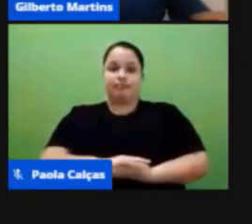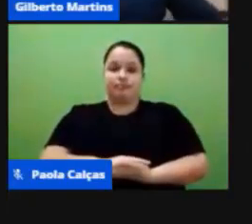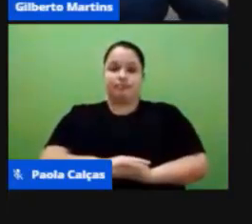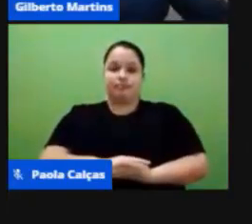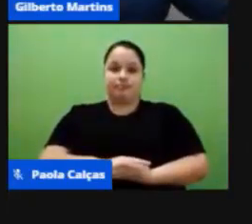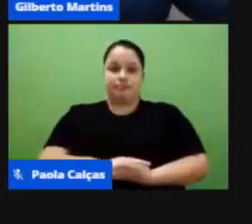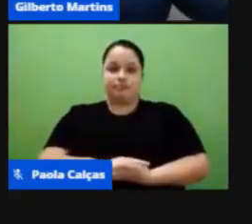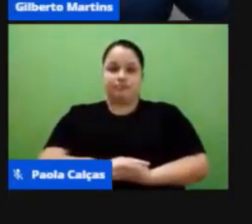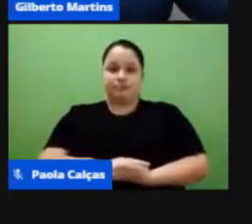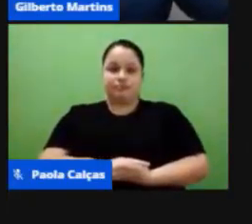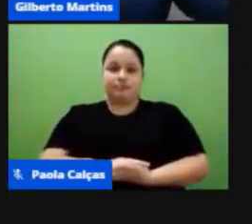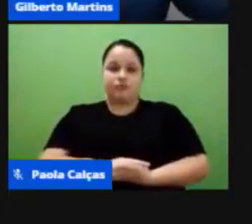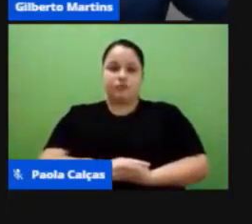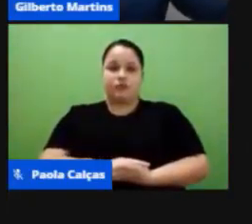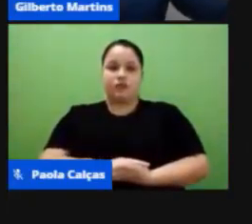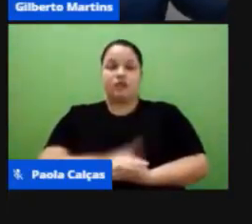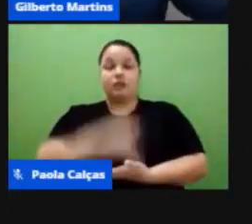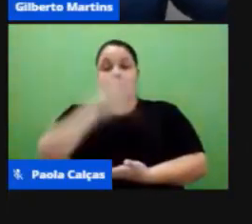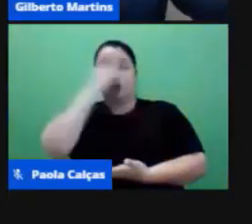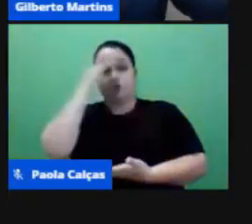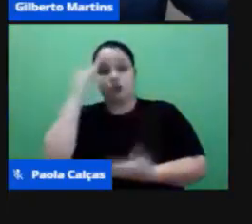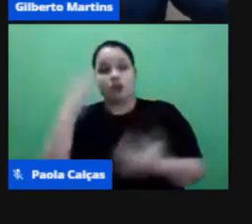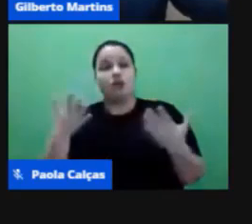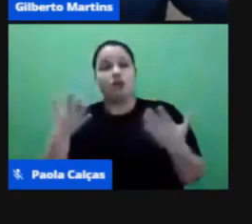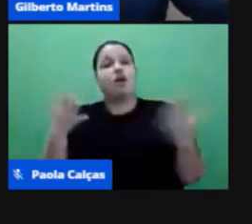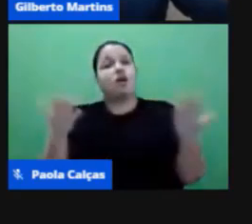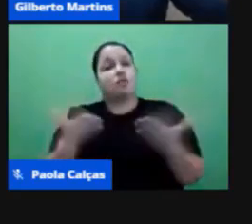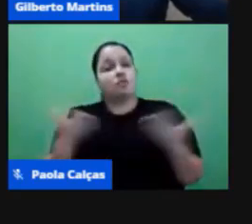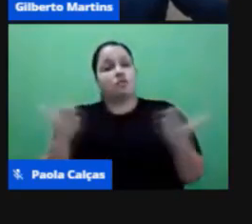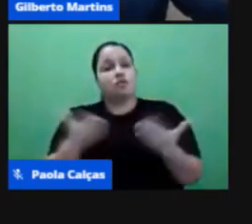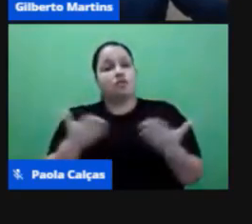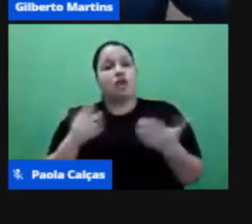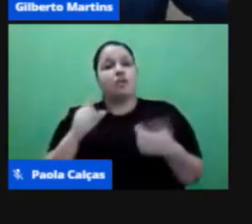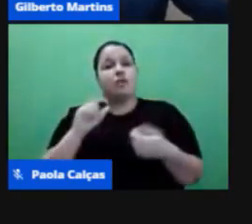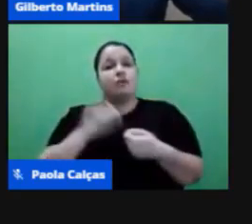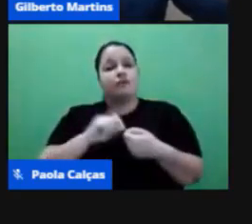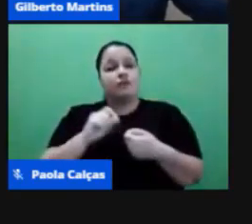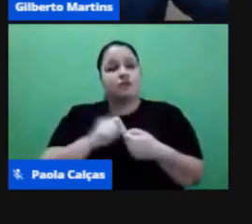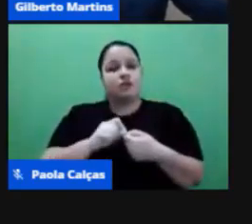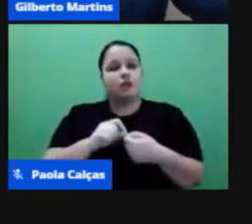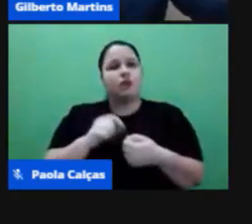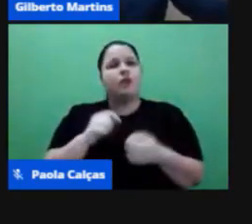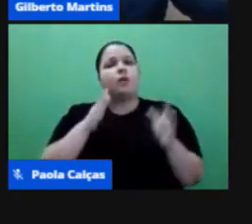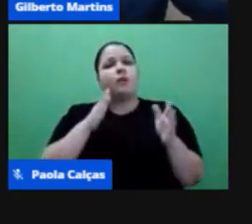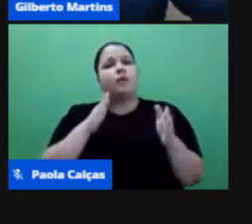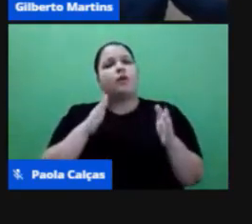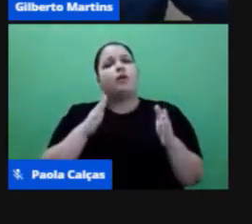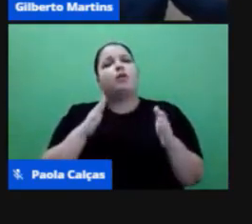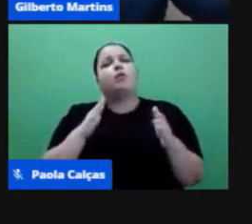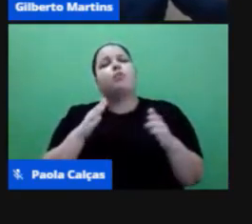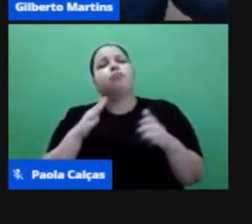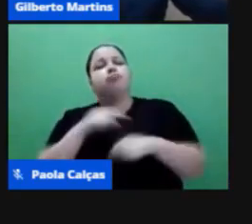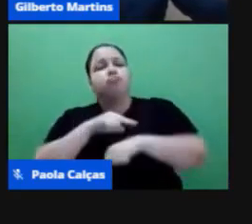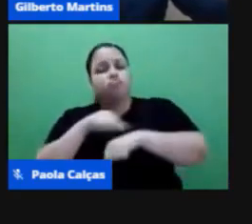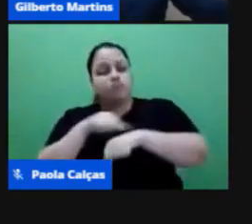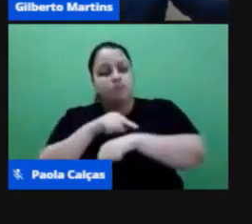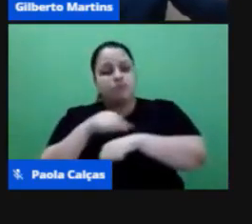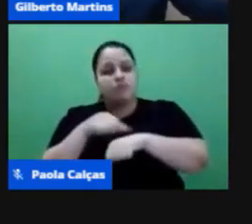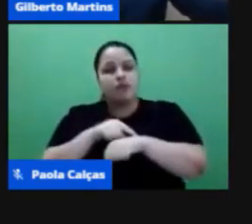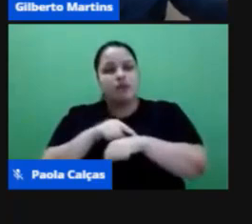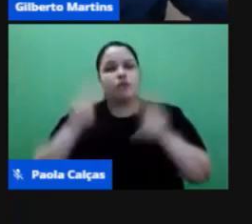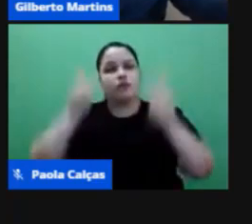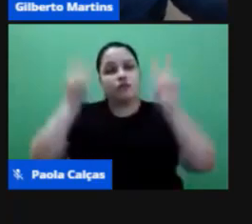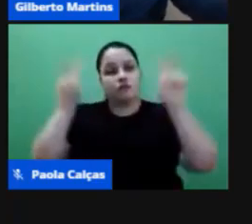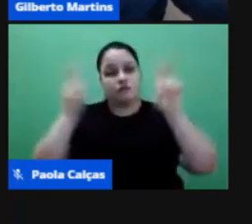ok pessoal agora nós vamos fazer um período de reflexão com essa fala escrita de Paulo Freire que diz o